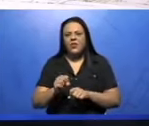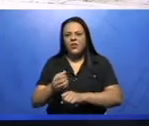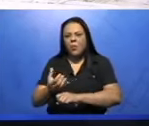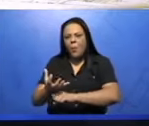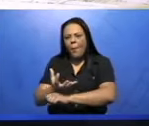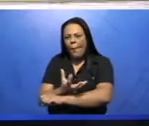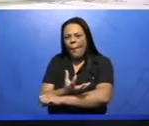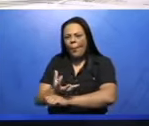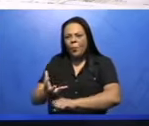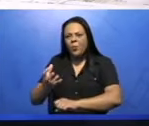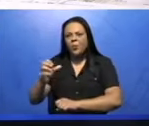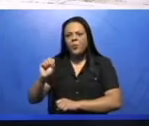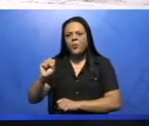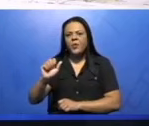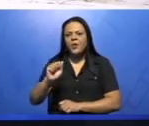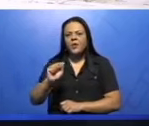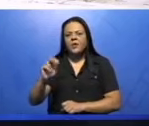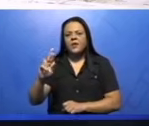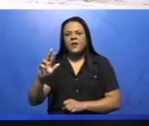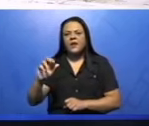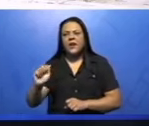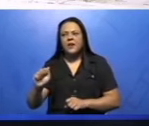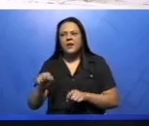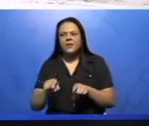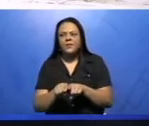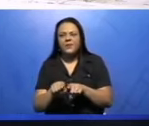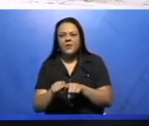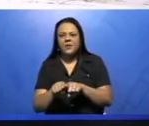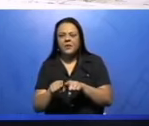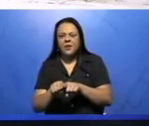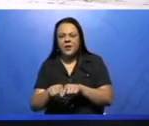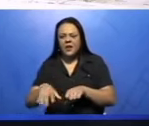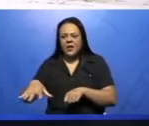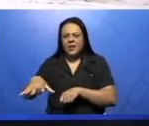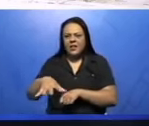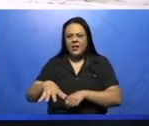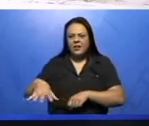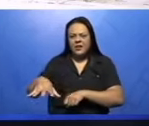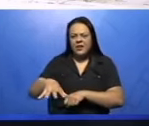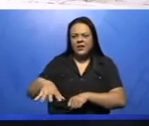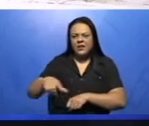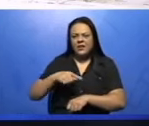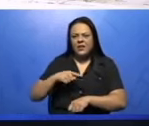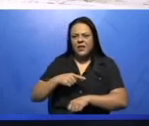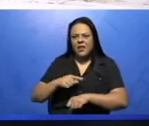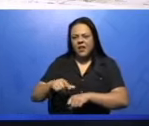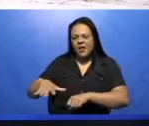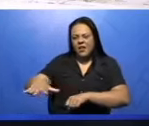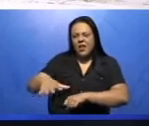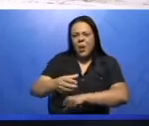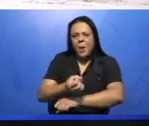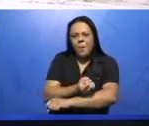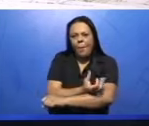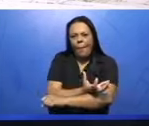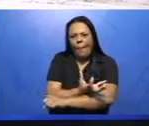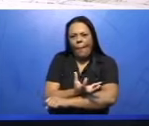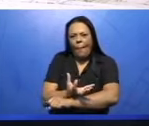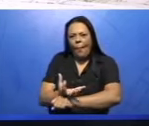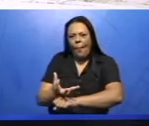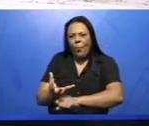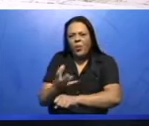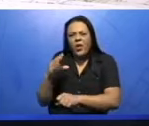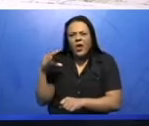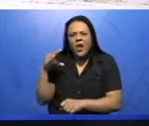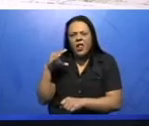Nas áreas áridas, que é as áreas em que se tem a presença de deserto, a agricultura acontece nas margens dos